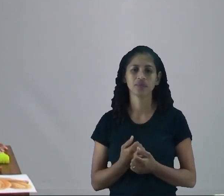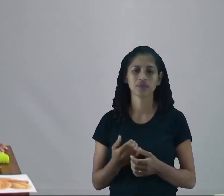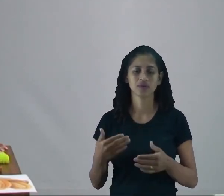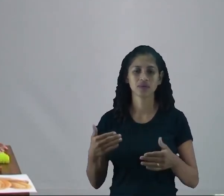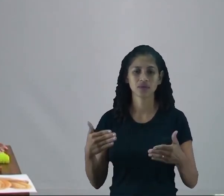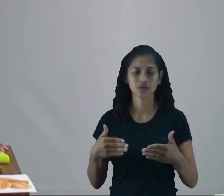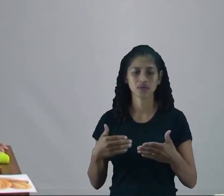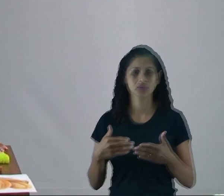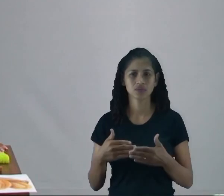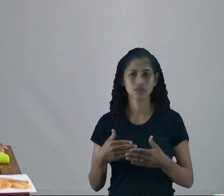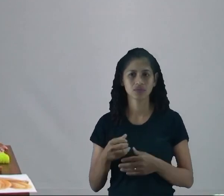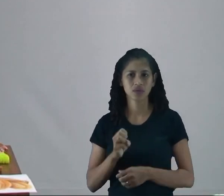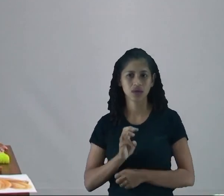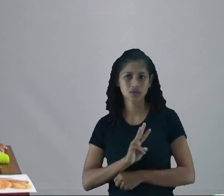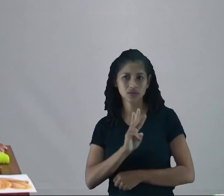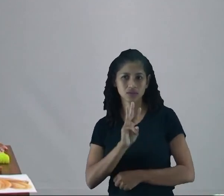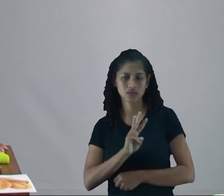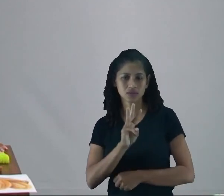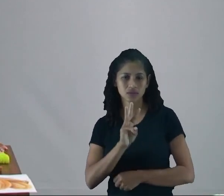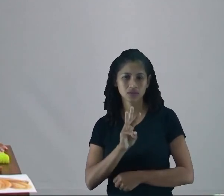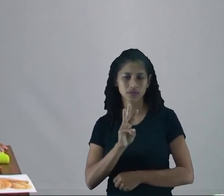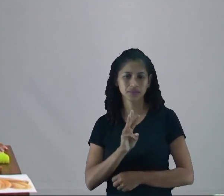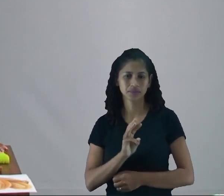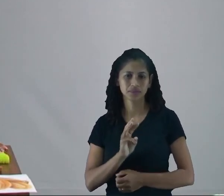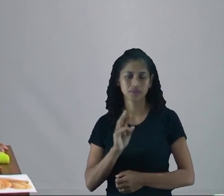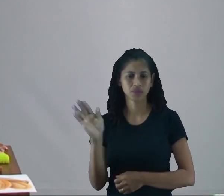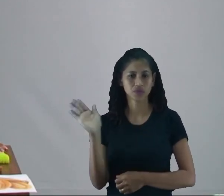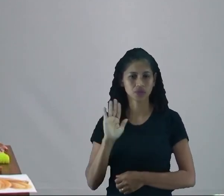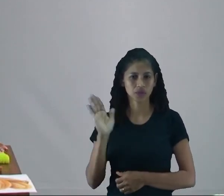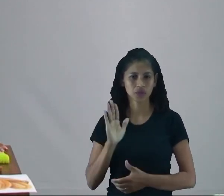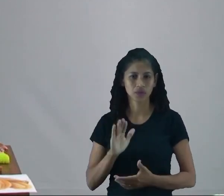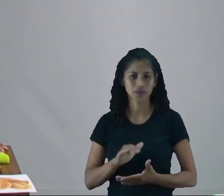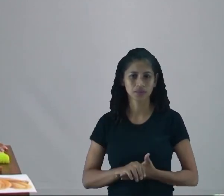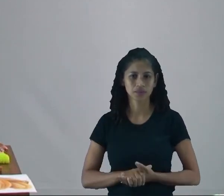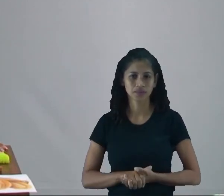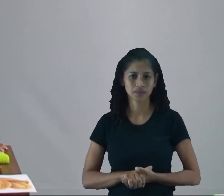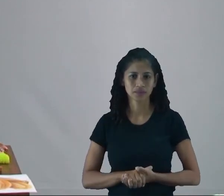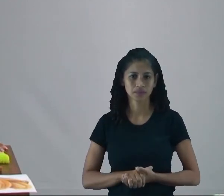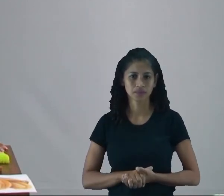é só acessar a plataforma Eduque. Tchau, crianças!